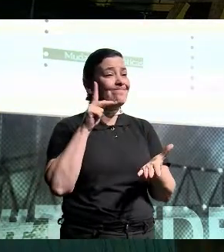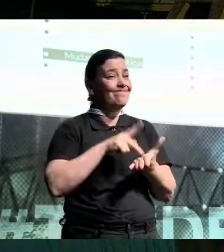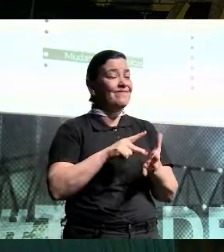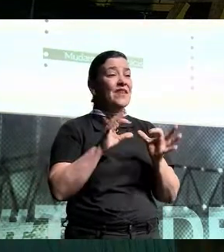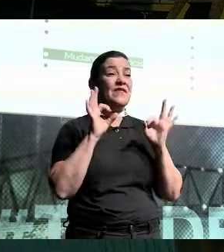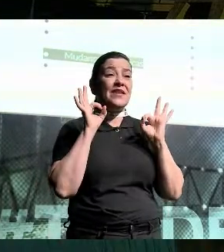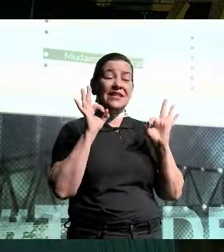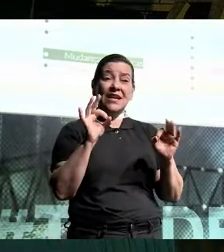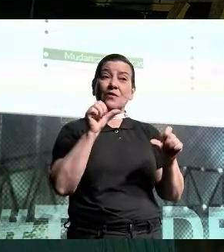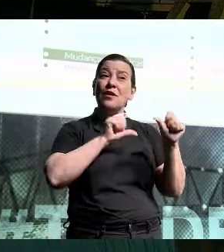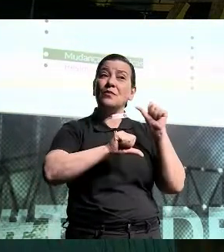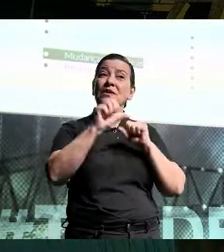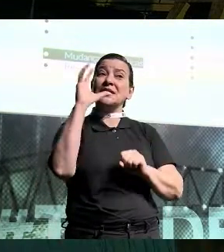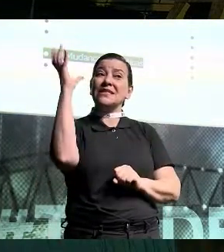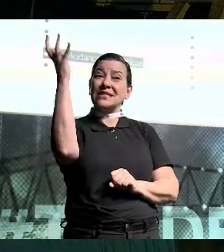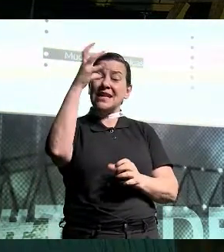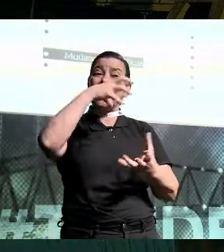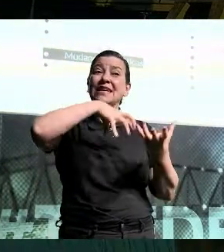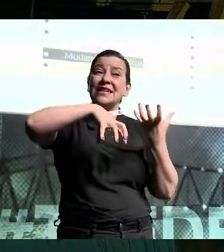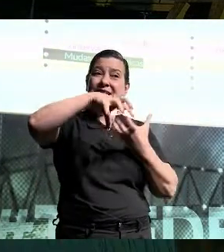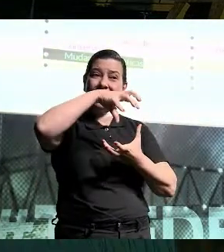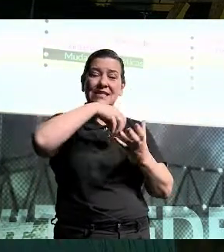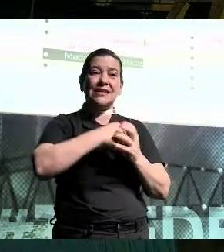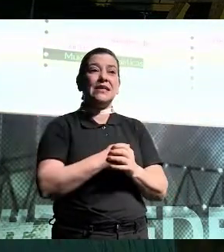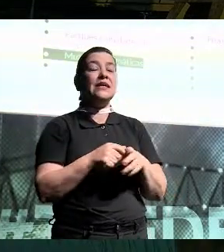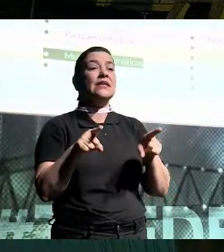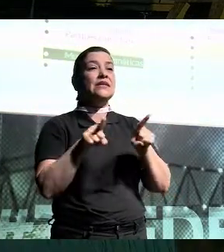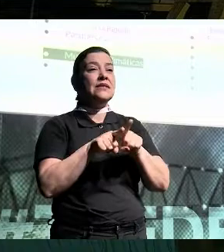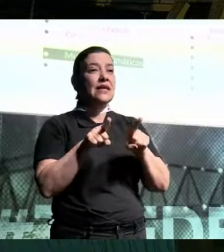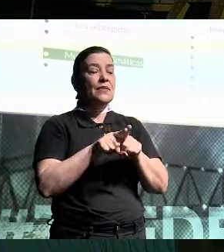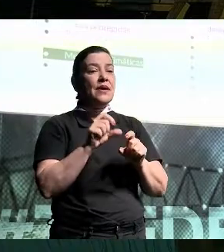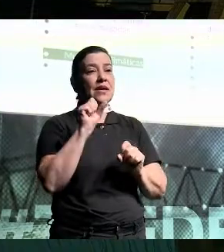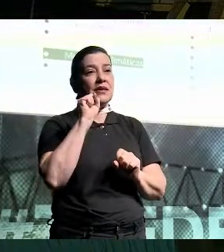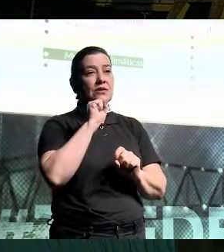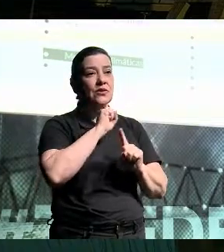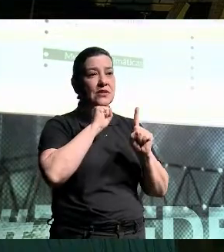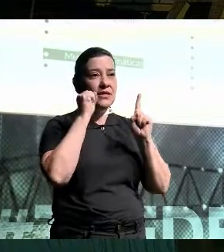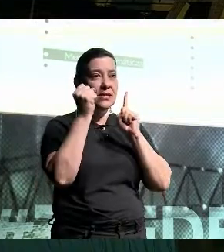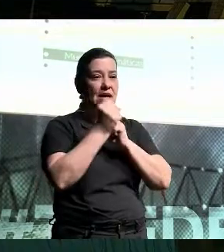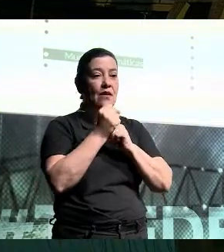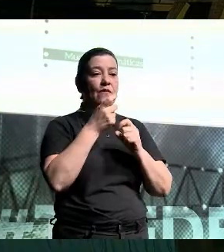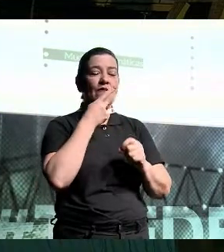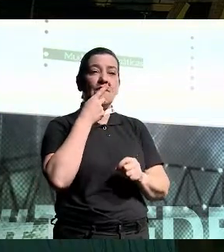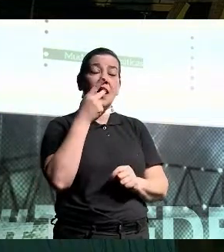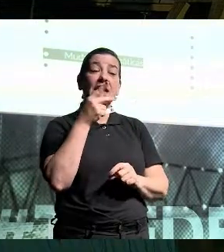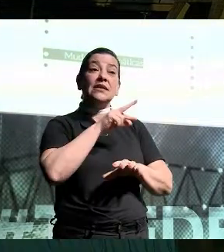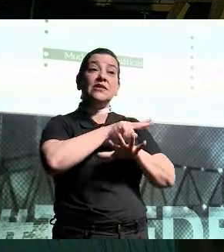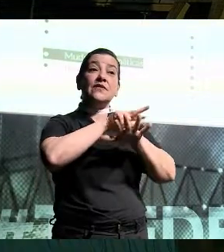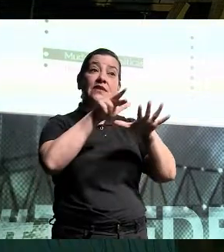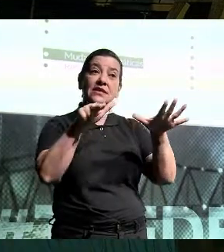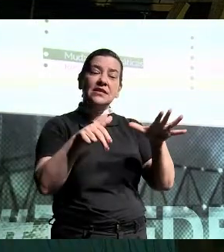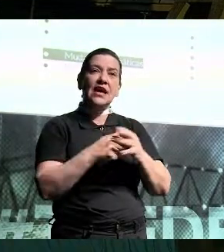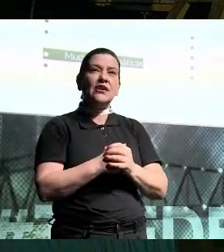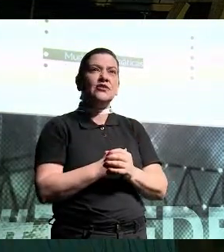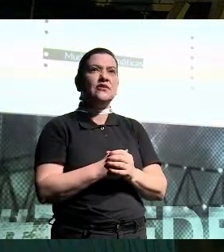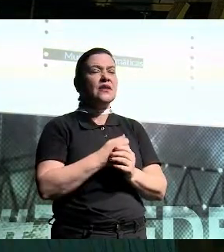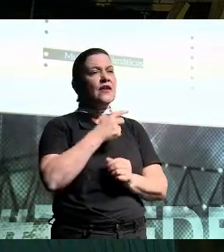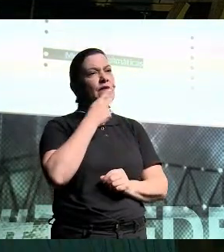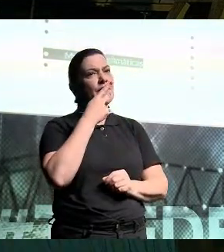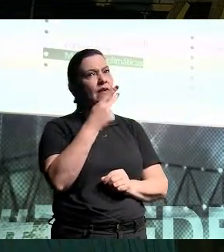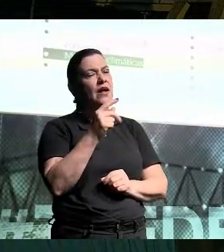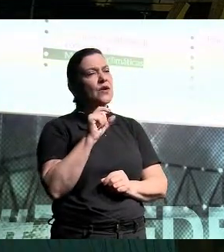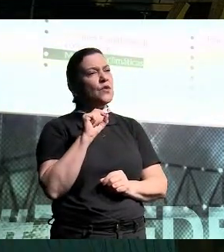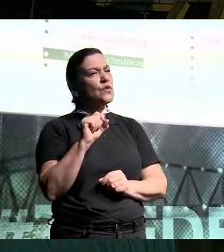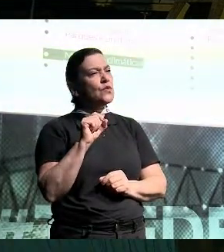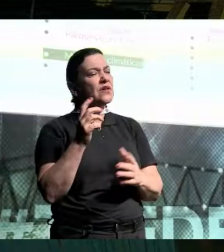não é sobre mudança climática, é crise climática. Dentro da agenda do social, fala-se muito em diversidade. Eu costumo dizer que talvez